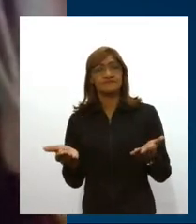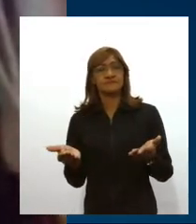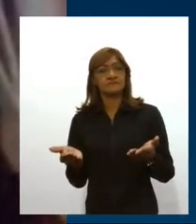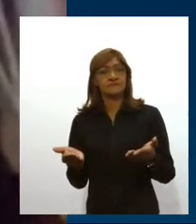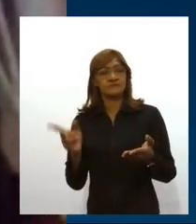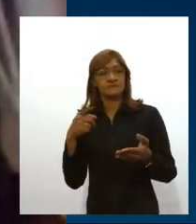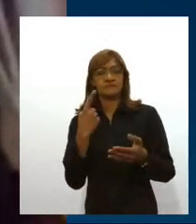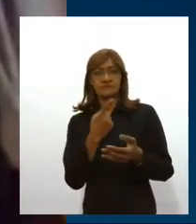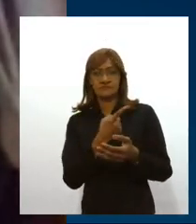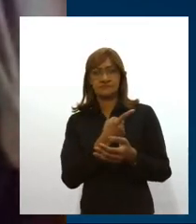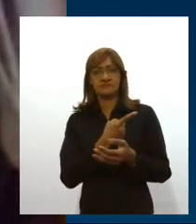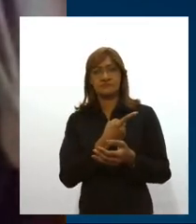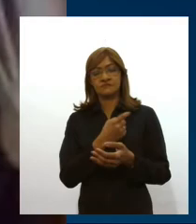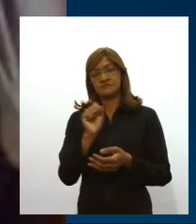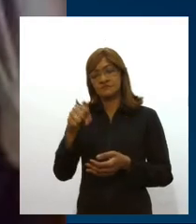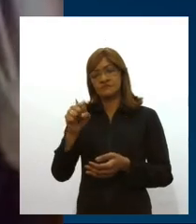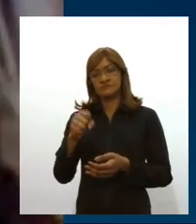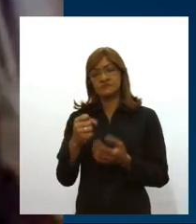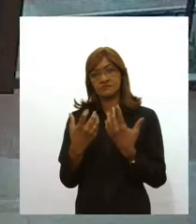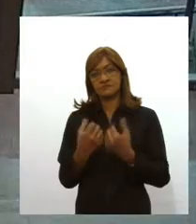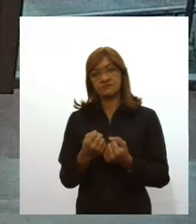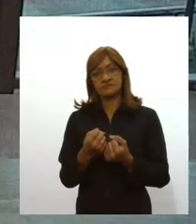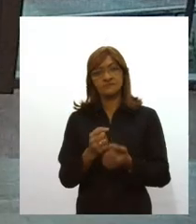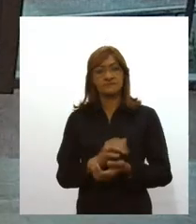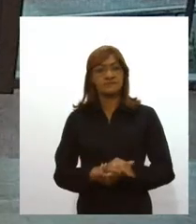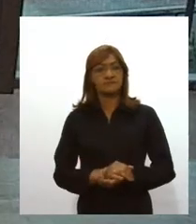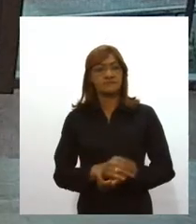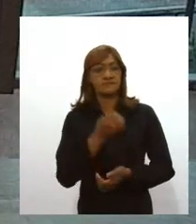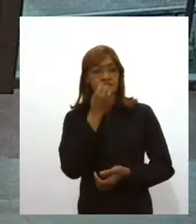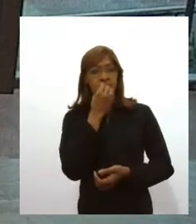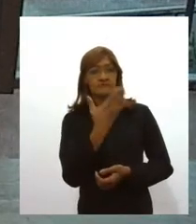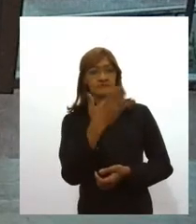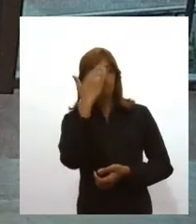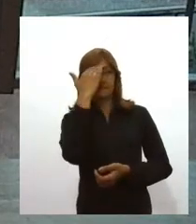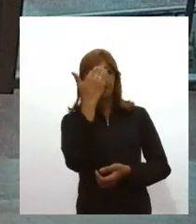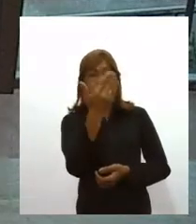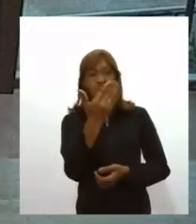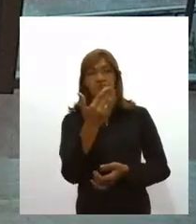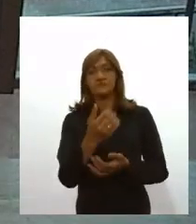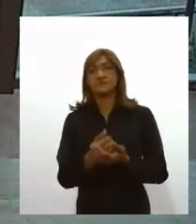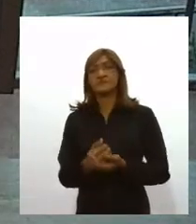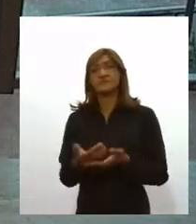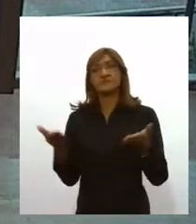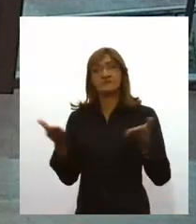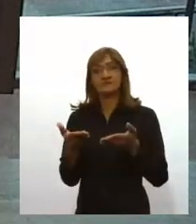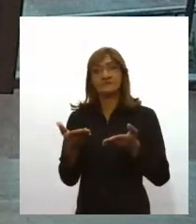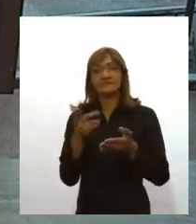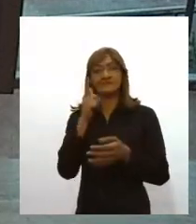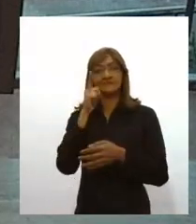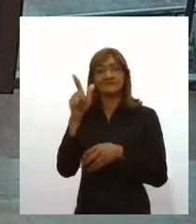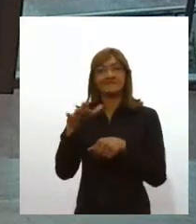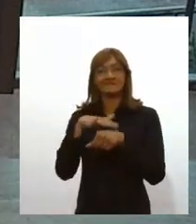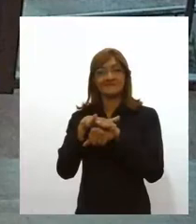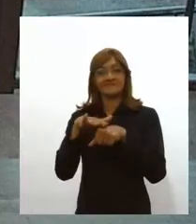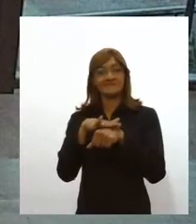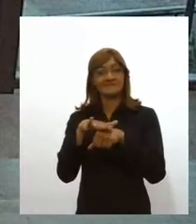a gente tem que levar isso em consideração, sim. Muito bem, Marcel. Obrigada, viu? Dessa vez a gente conseguiu conversar, né? Obrigada pelas